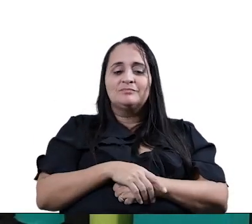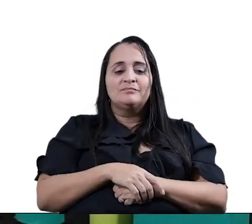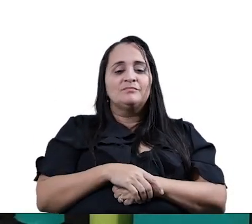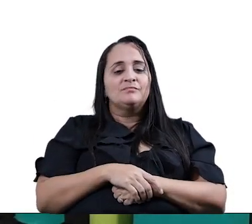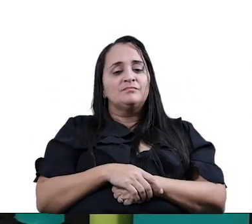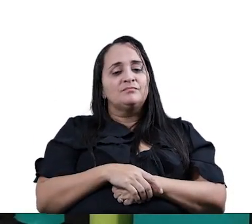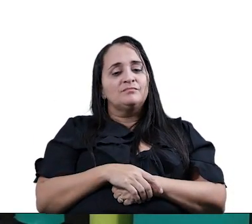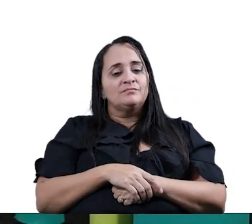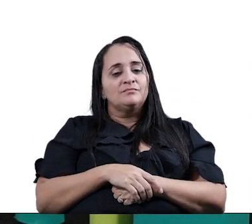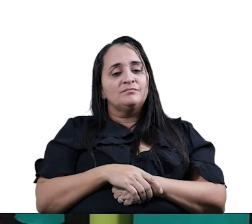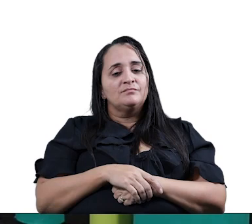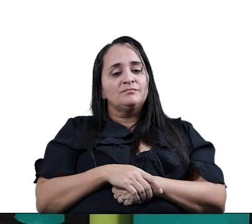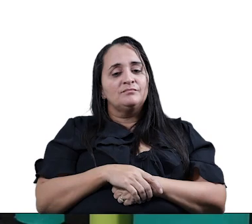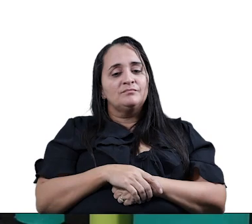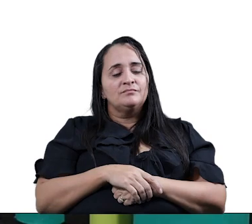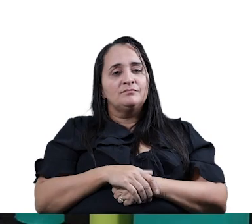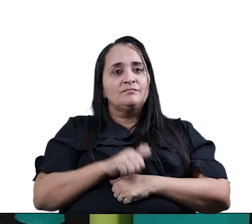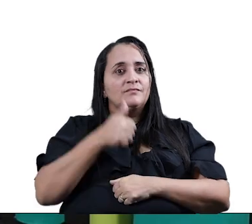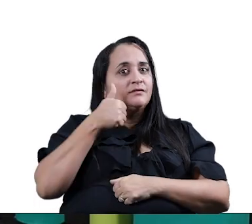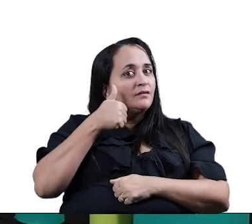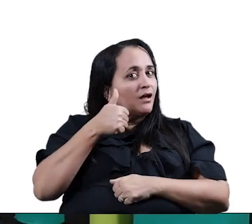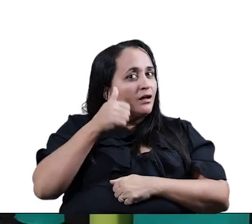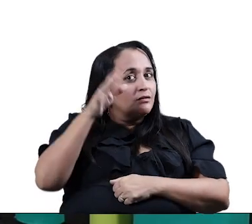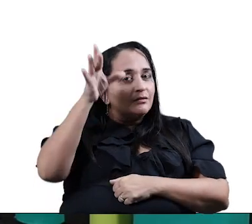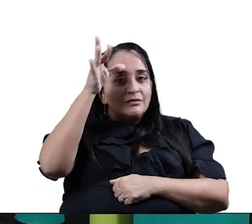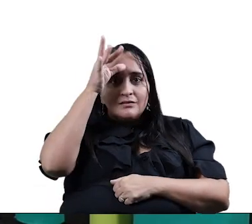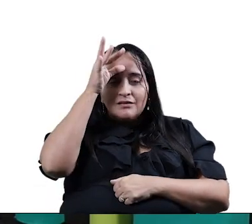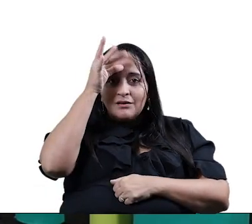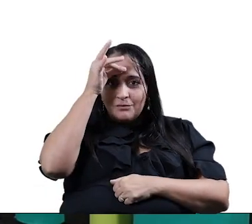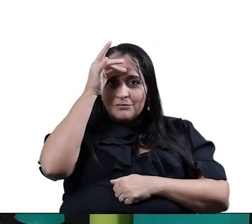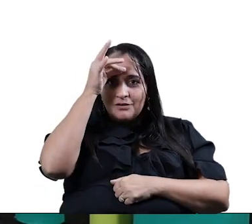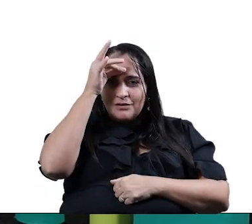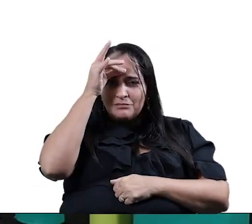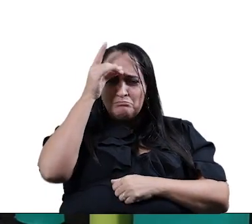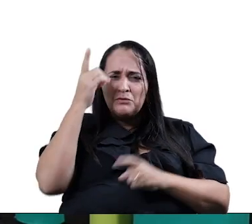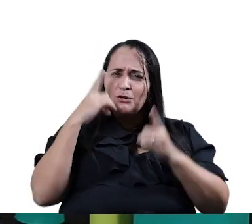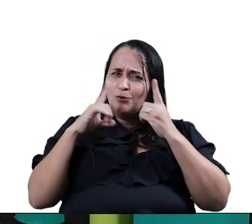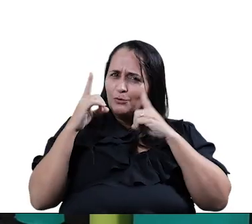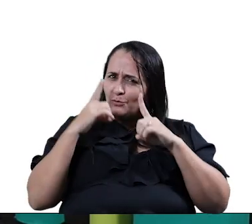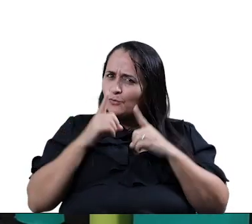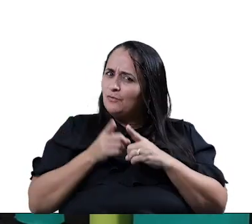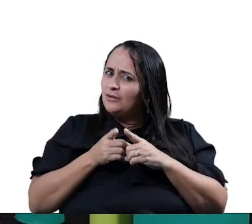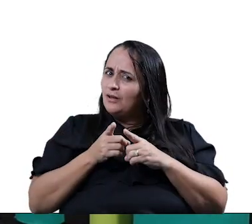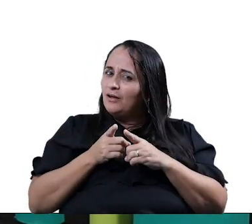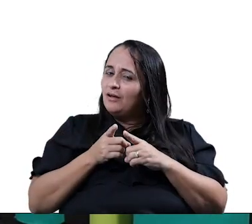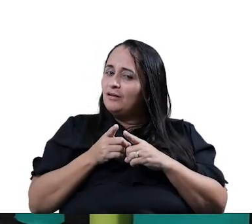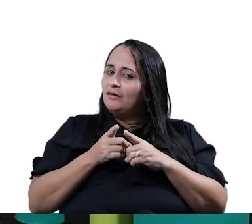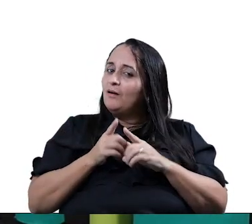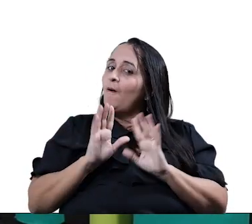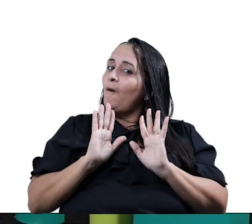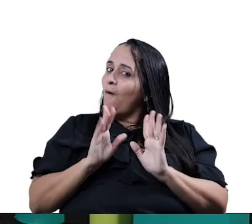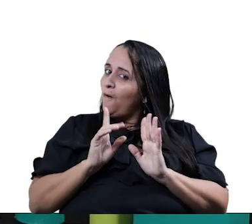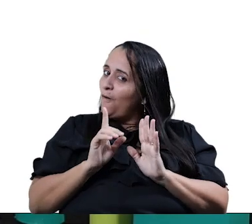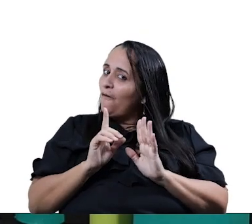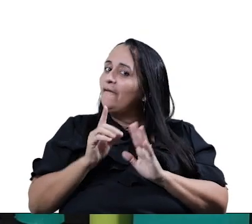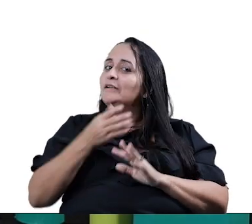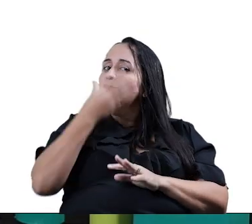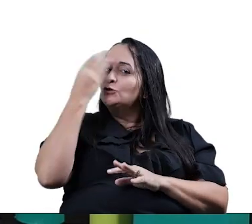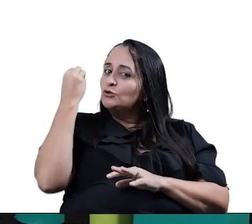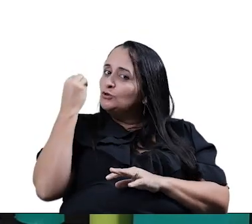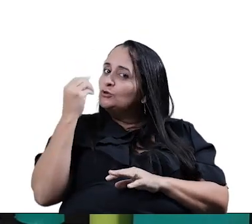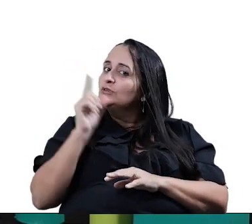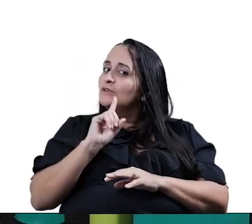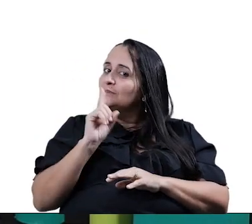Deu para entender agora Gente? Está grudando na cabeça? Tem dúvida ainda? Vamos tirar todas essas